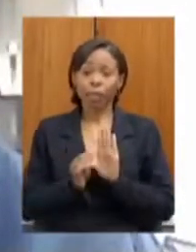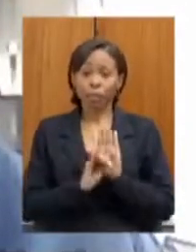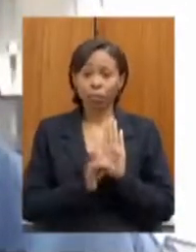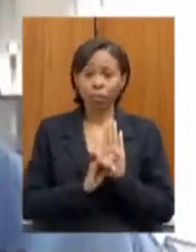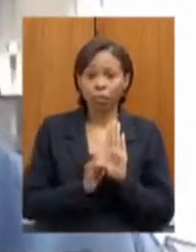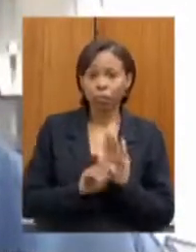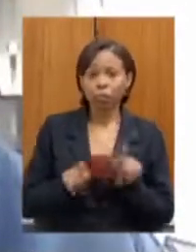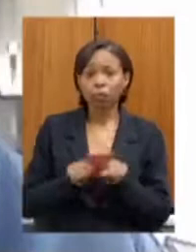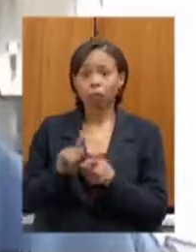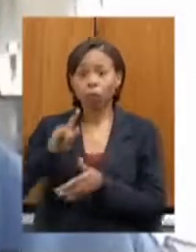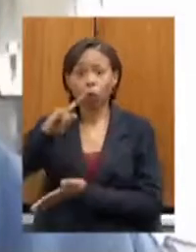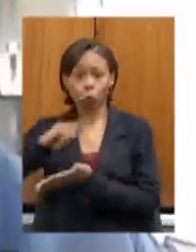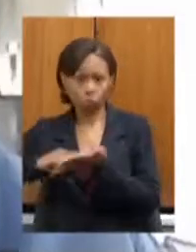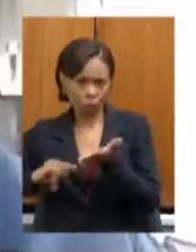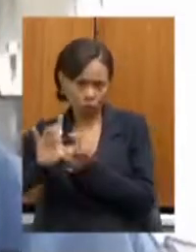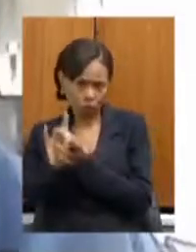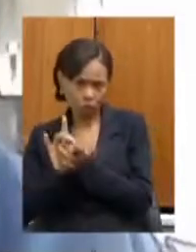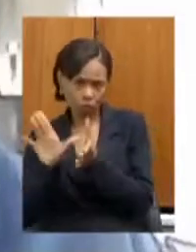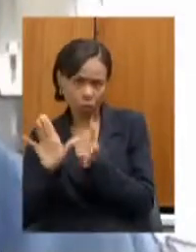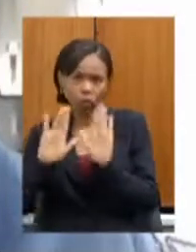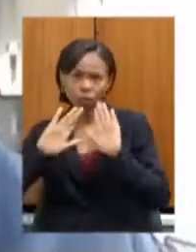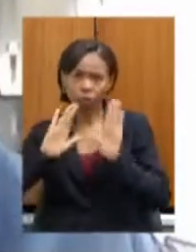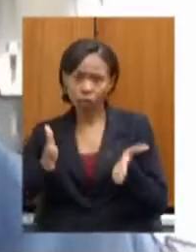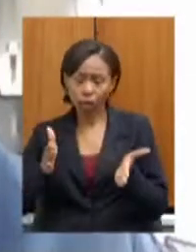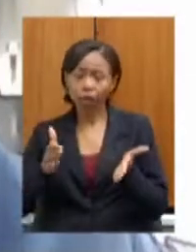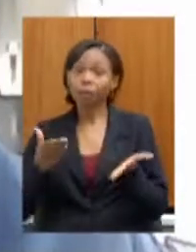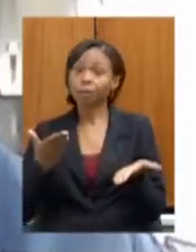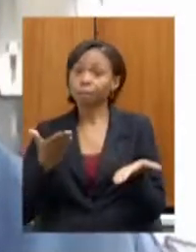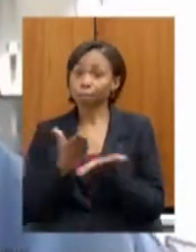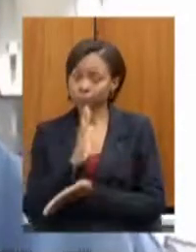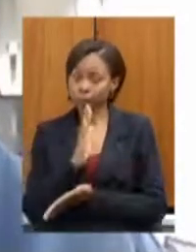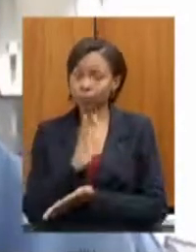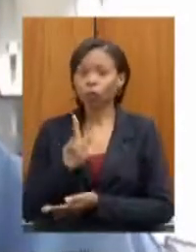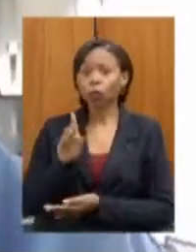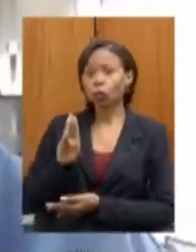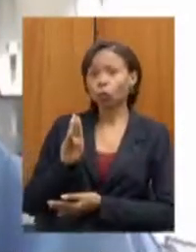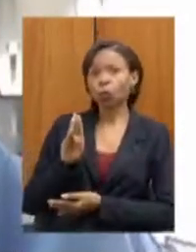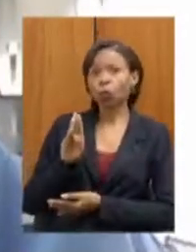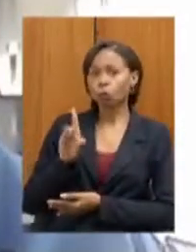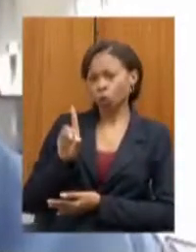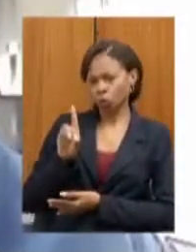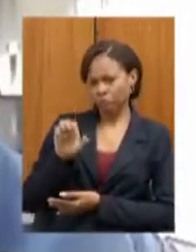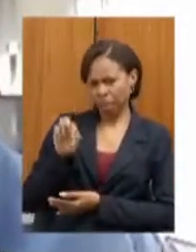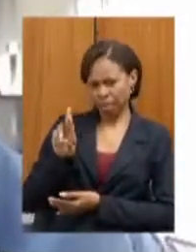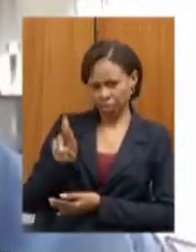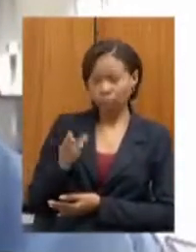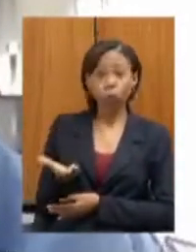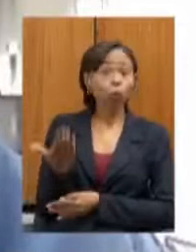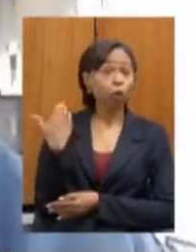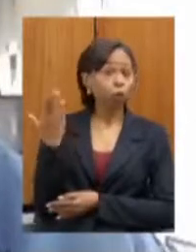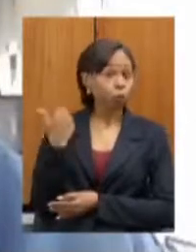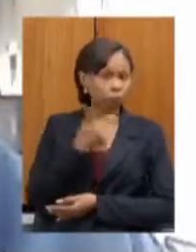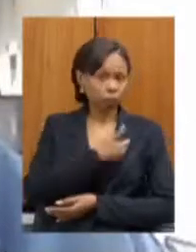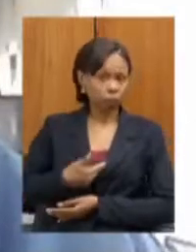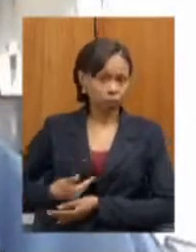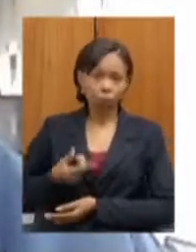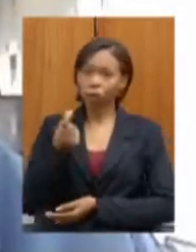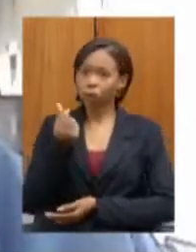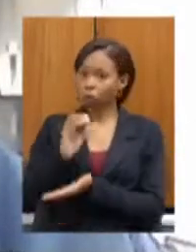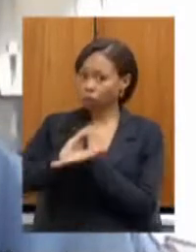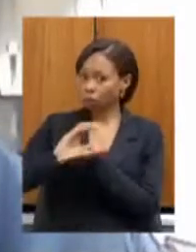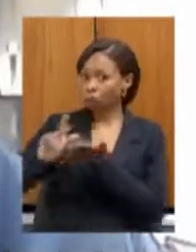realizados e concluídos junto ao DR no governo passado. Os recursos viriam da